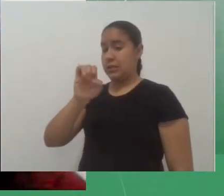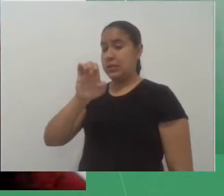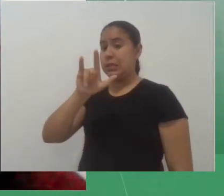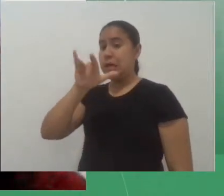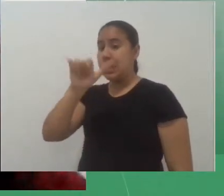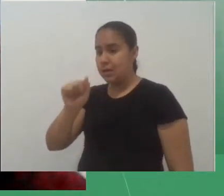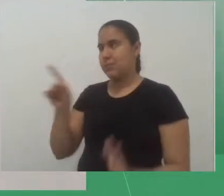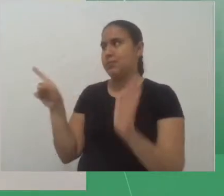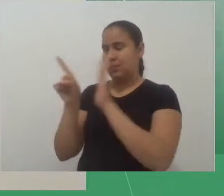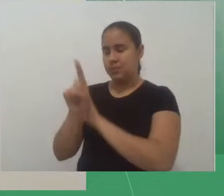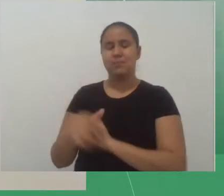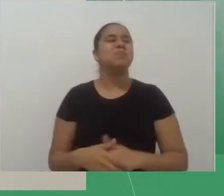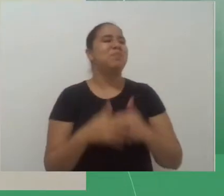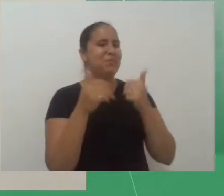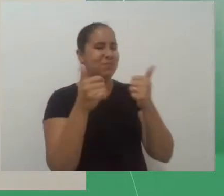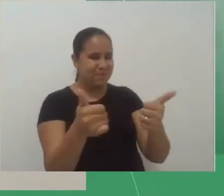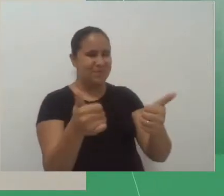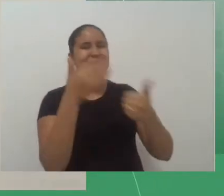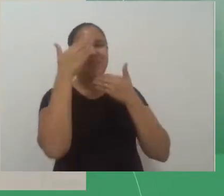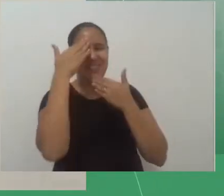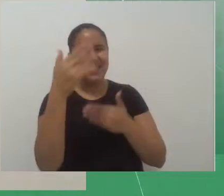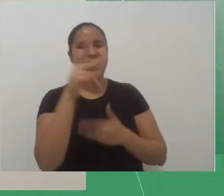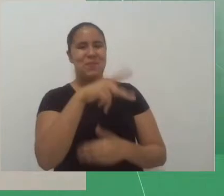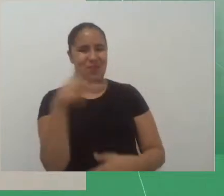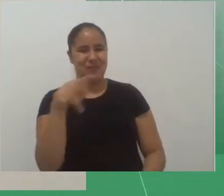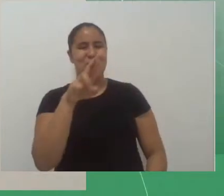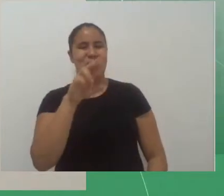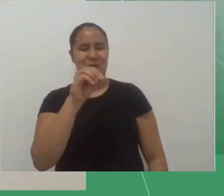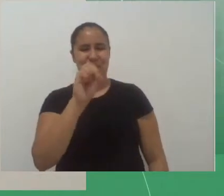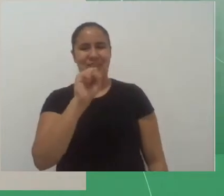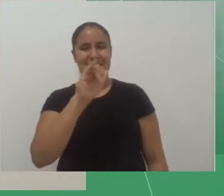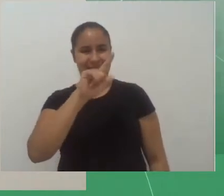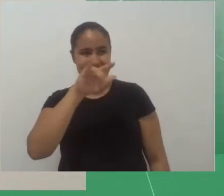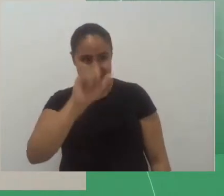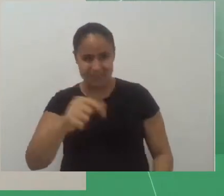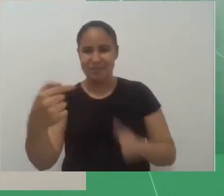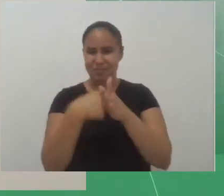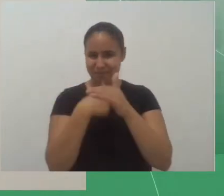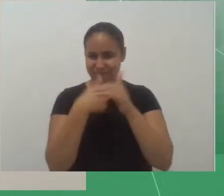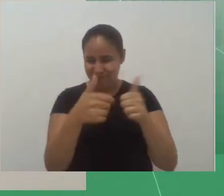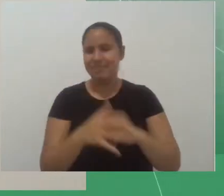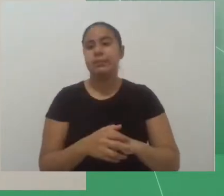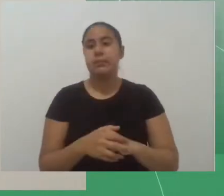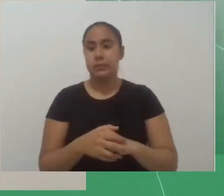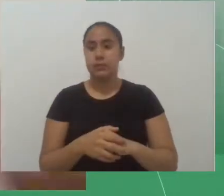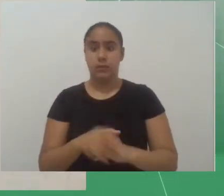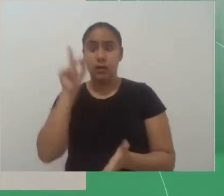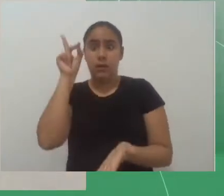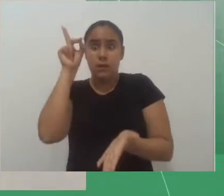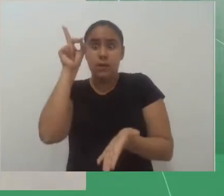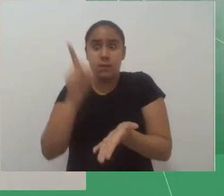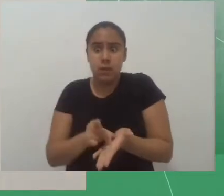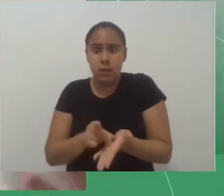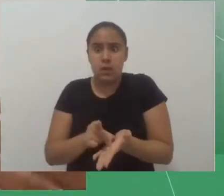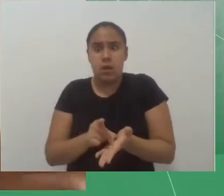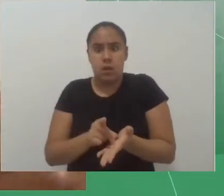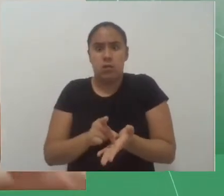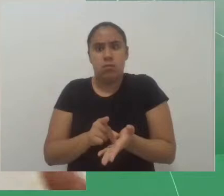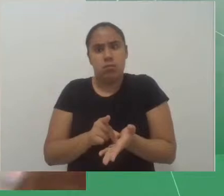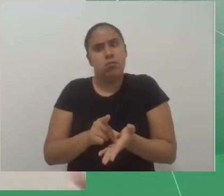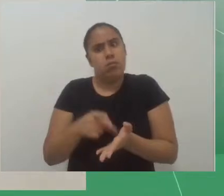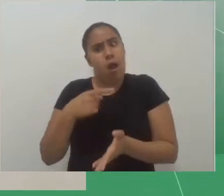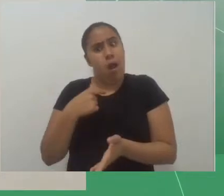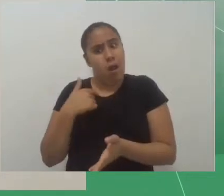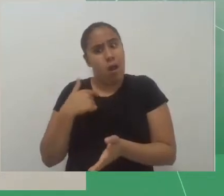professora Rosélia obrigada pela pergunta o grupo que assim eu vou estou